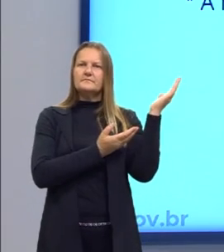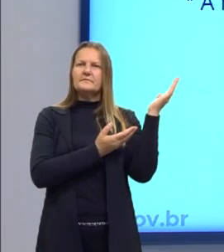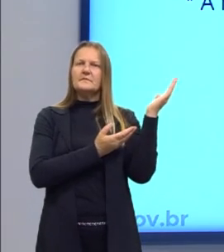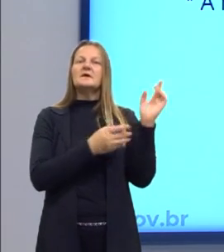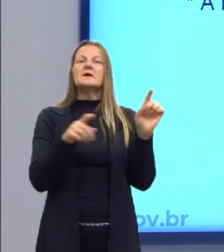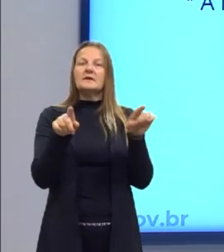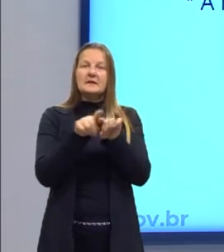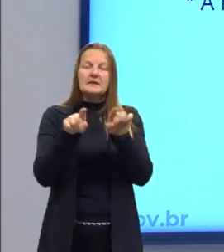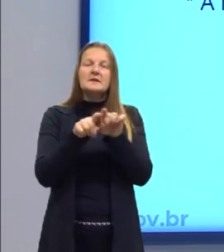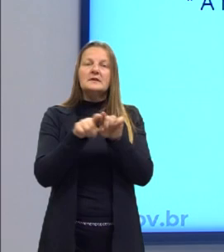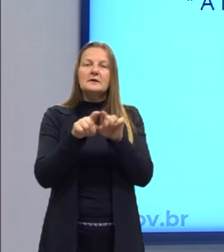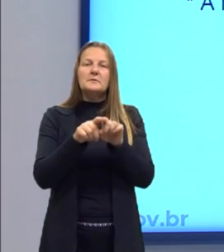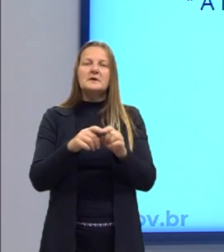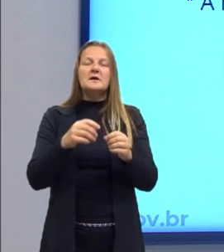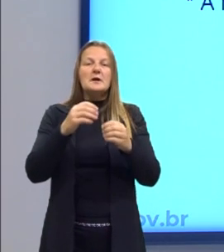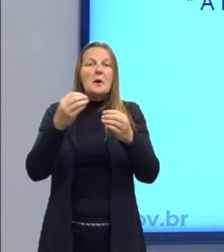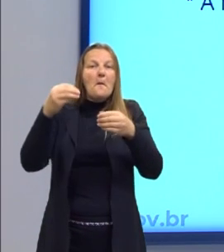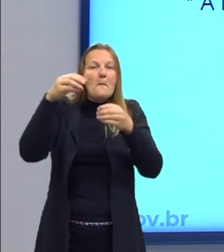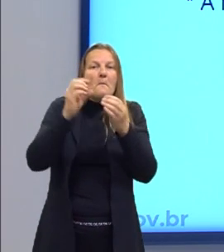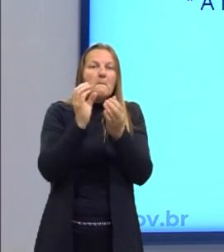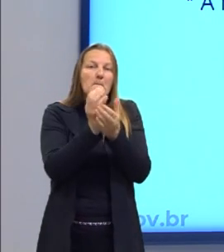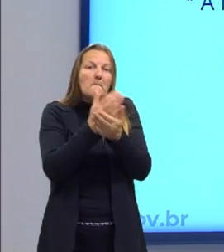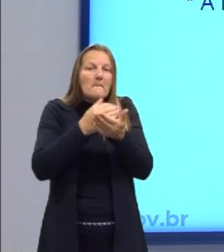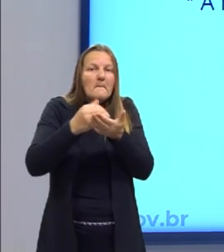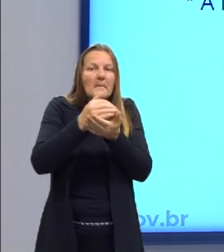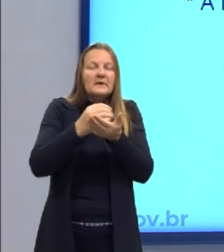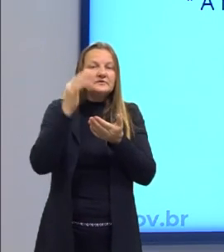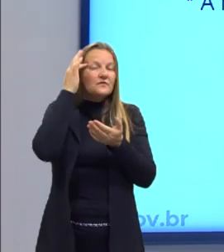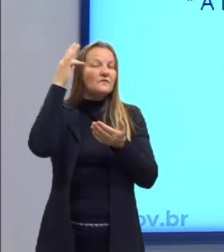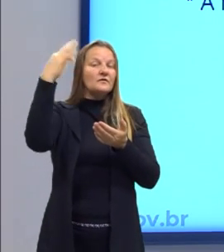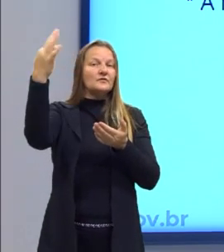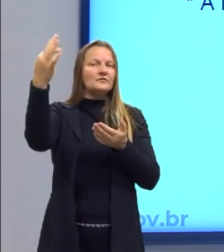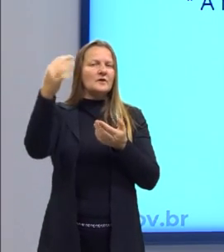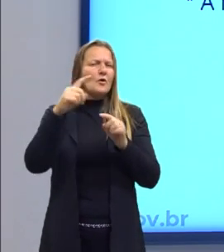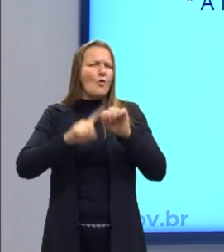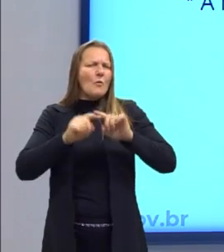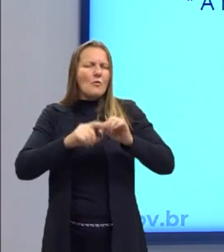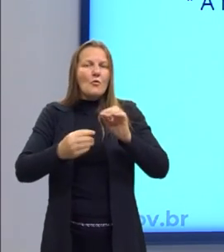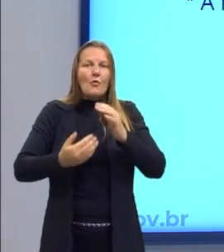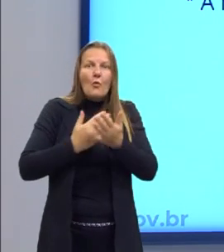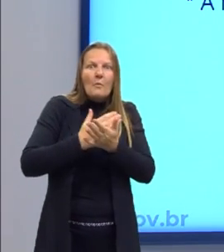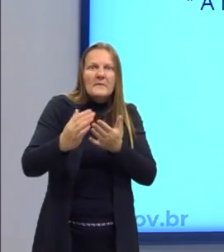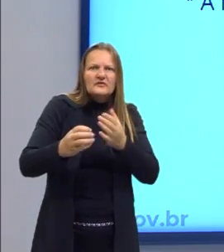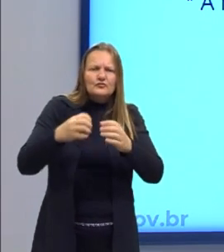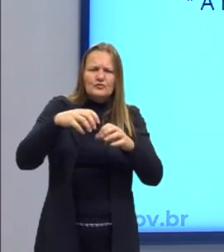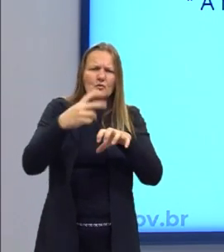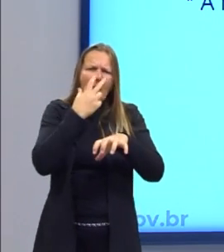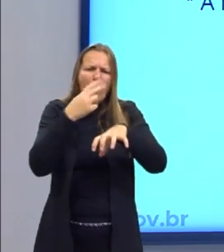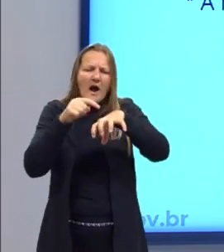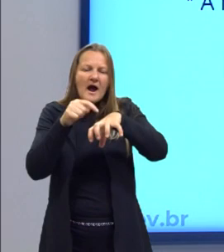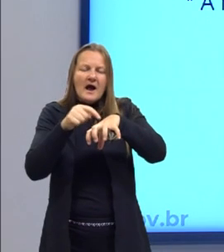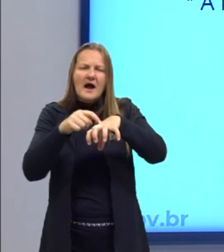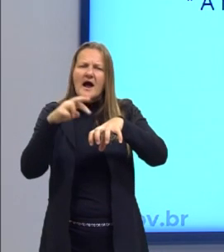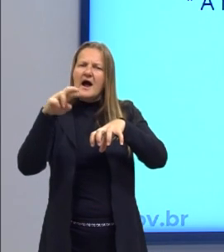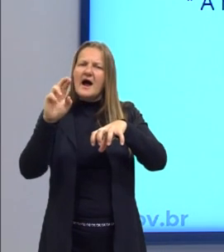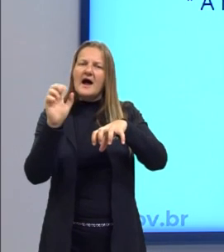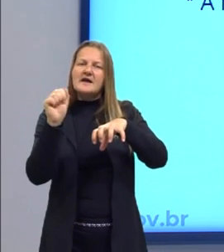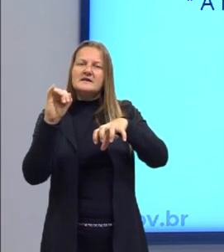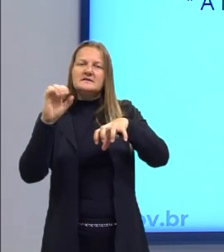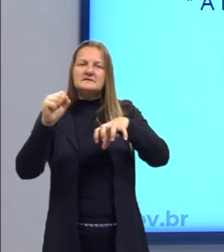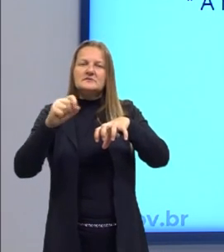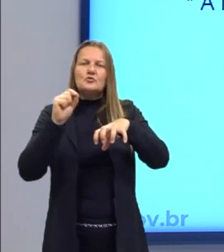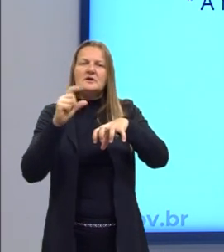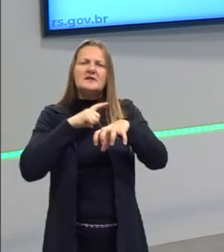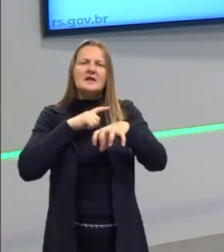metafísica é a parte da filosofia que examina a natureza fundamental da realidade. A natureza fundamental, o que